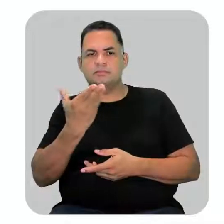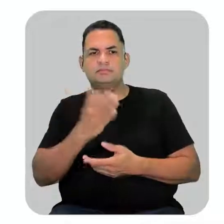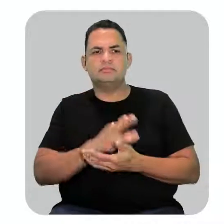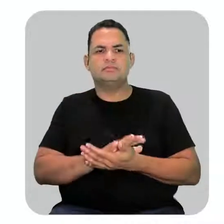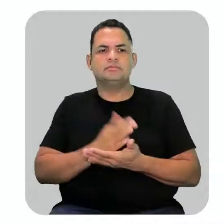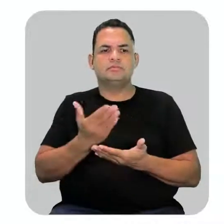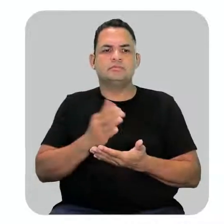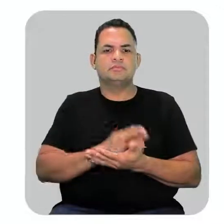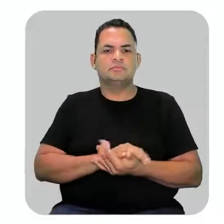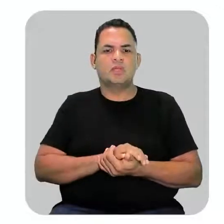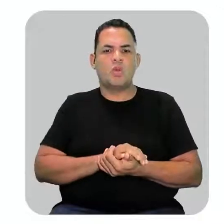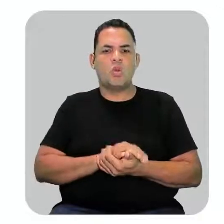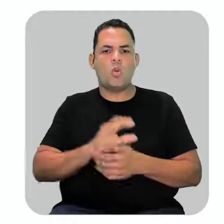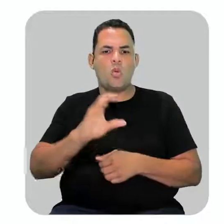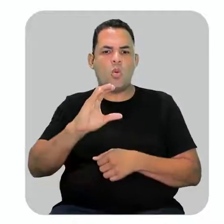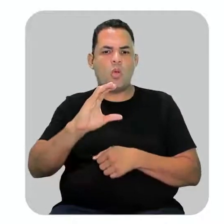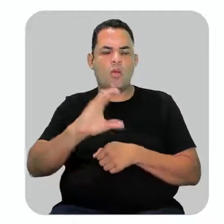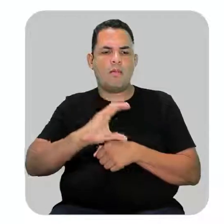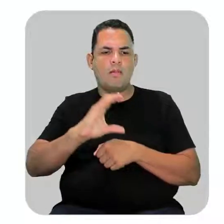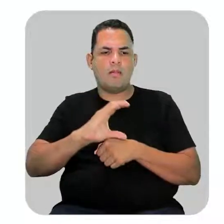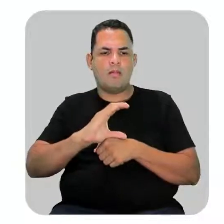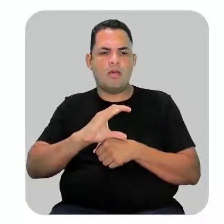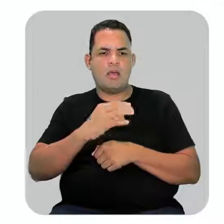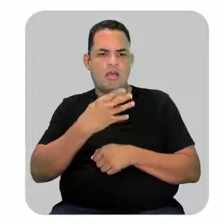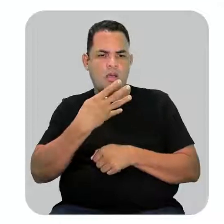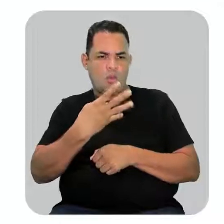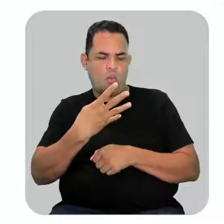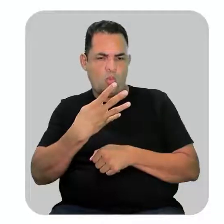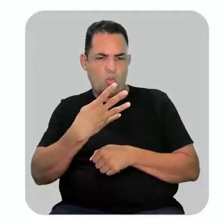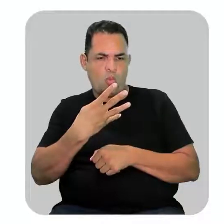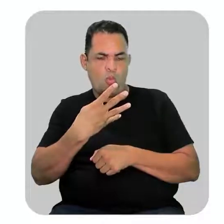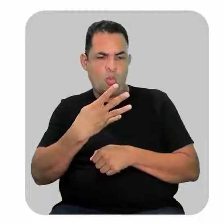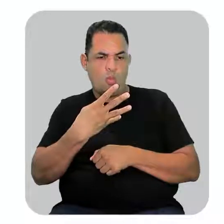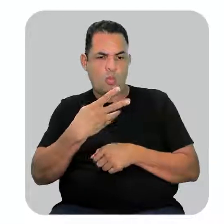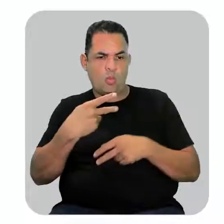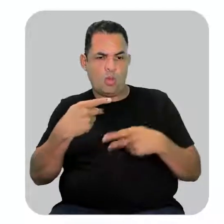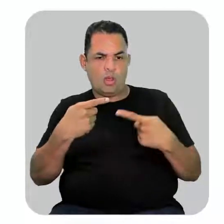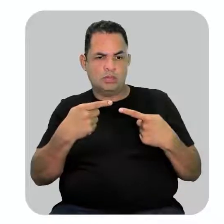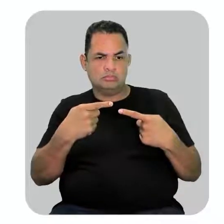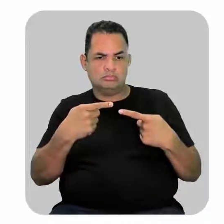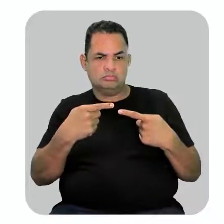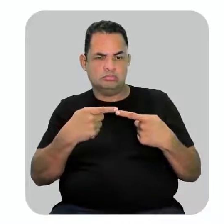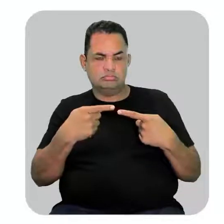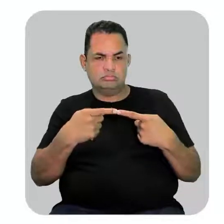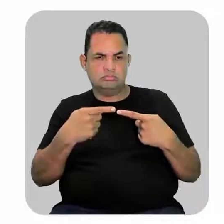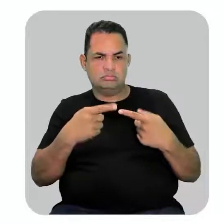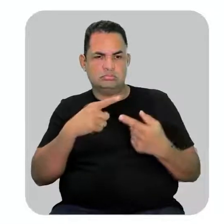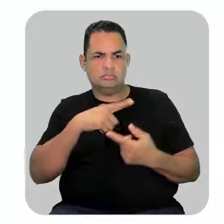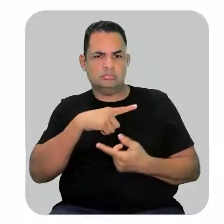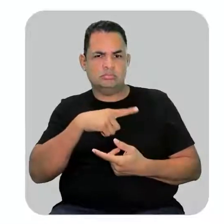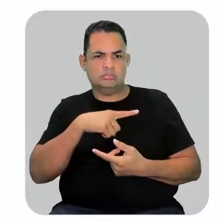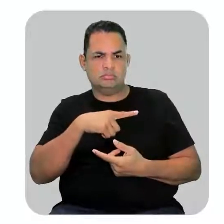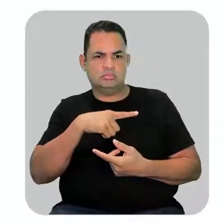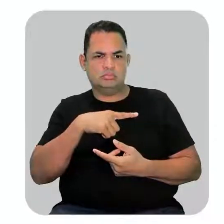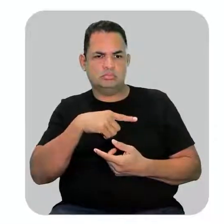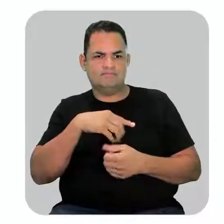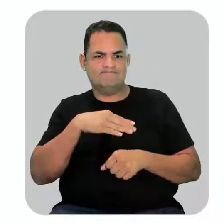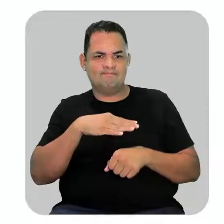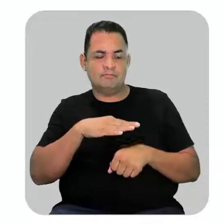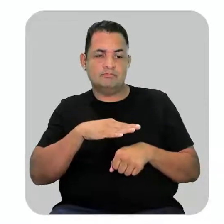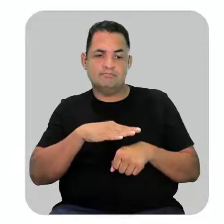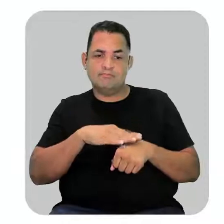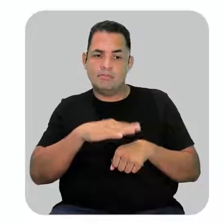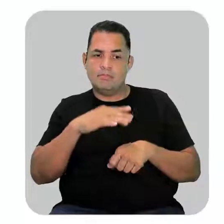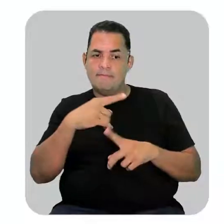carbono faz quatro ligações. Esse carbono aqui, ó, tá ligado a dois hidrogênios. Significa que ele teria que fazer mais